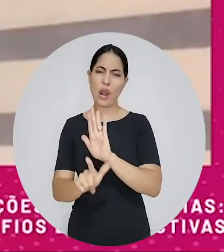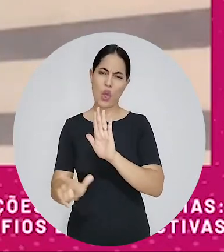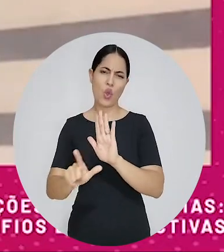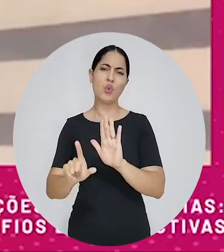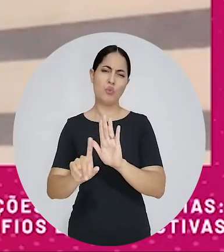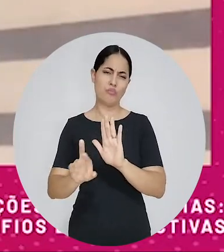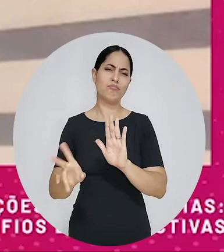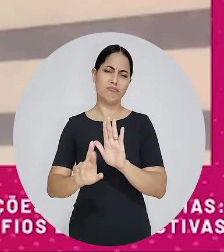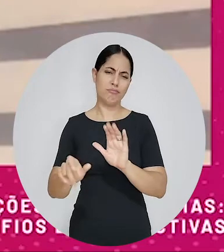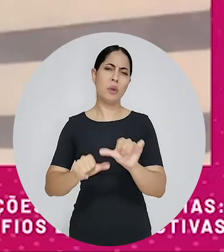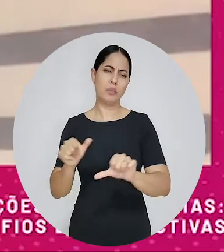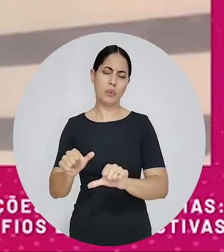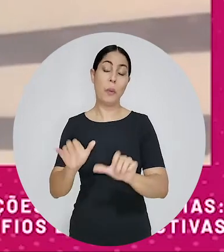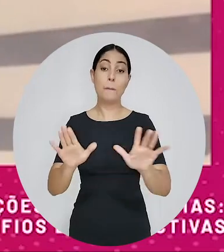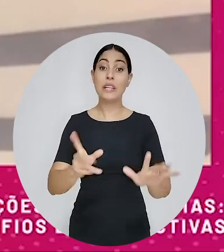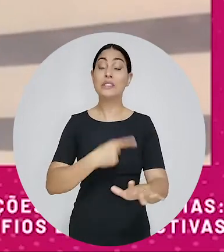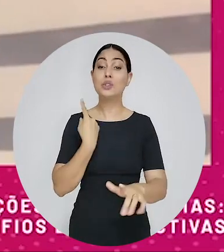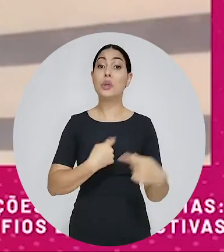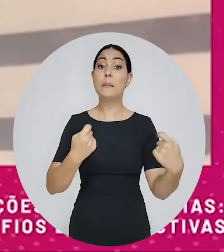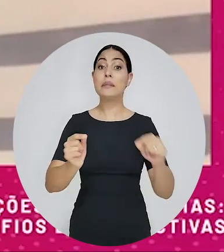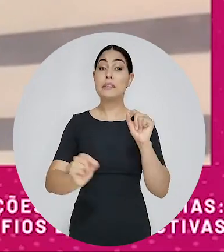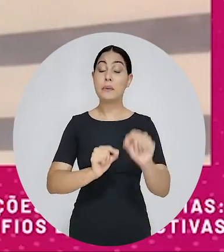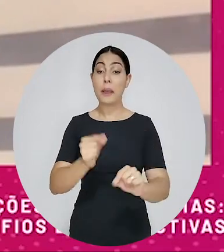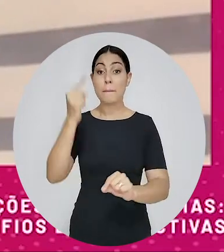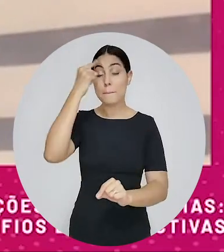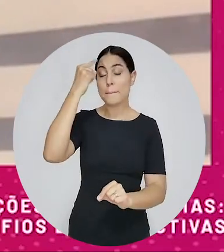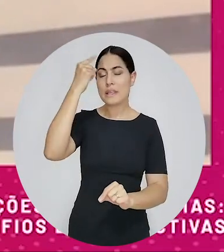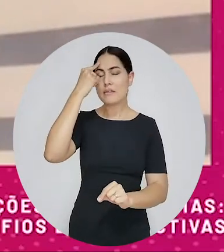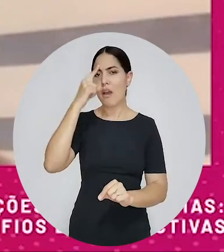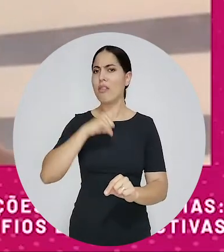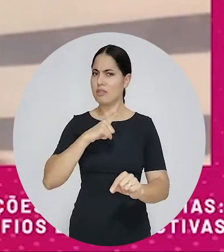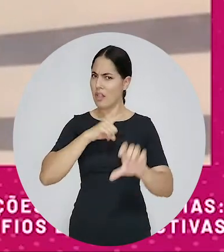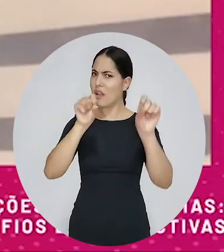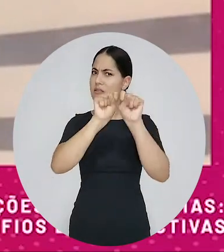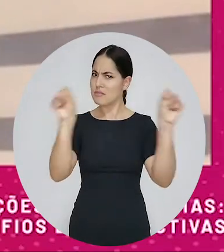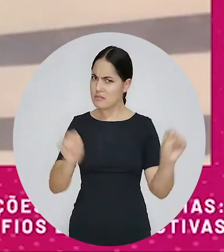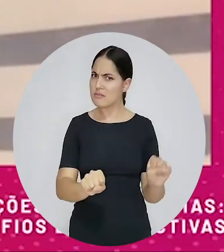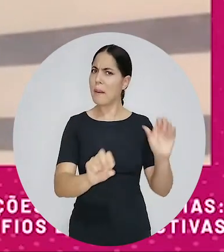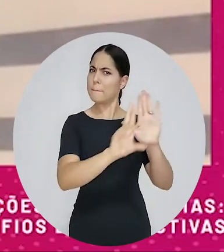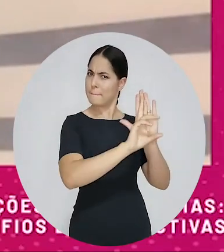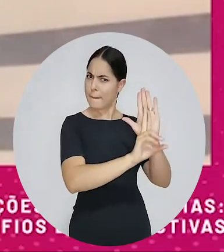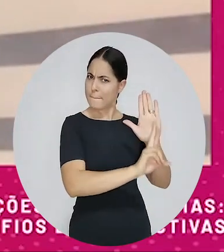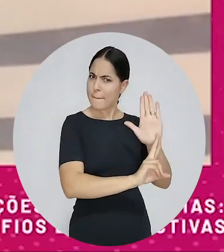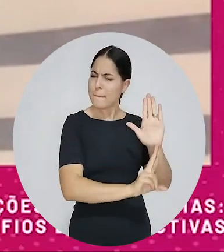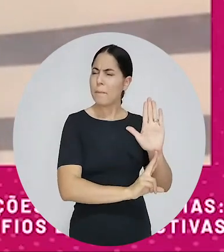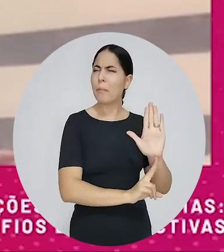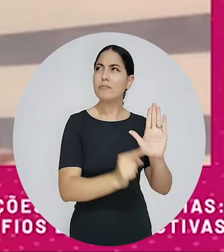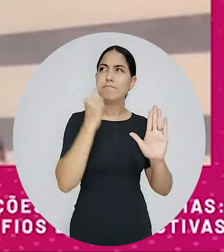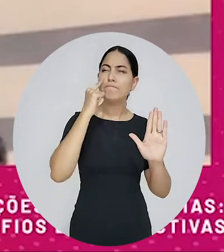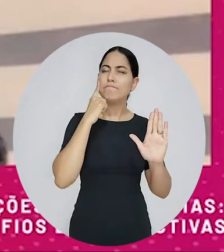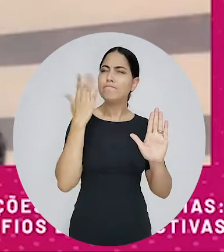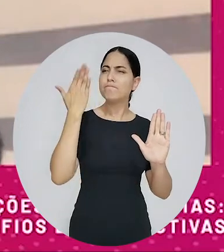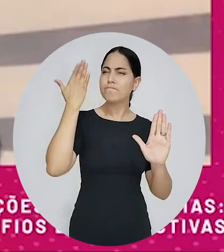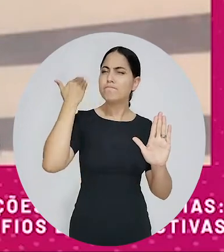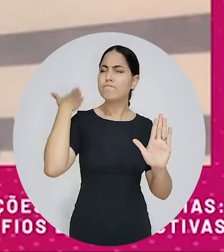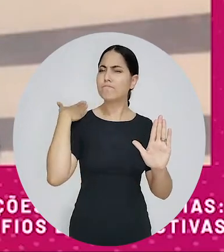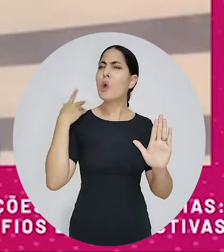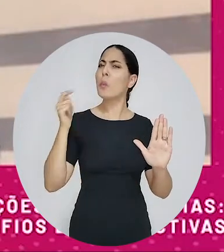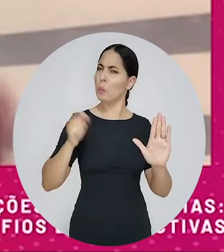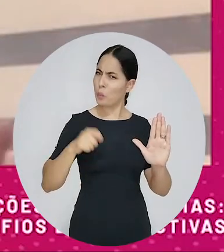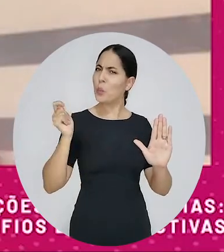mudado um pouquinho. Mas é preciso pensar que todos os sistemas regulatórios, a regulação que a gente pensava